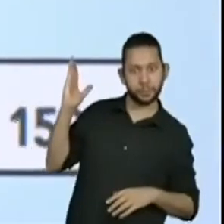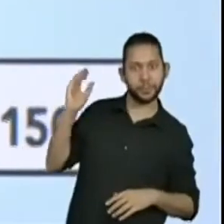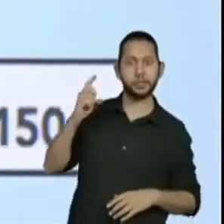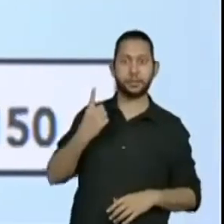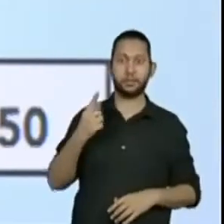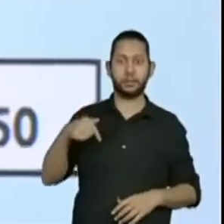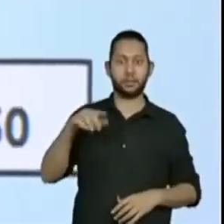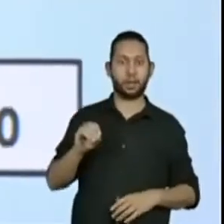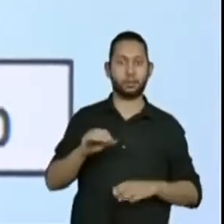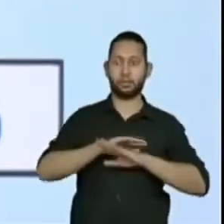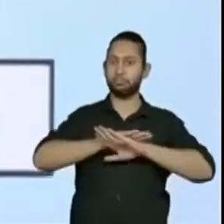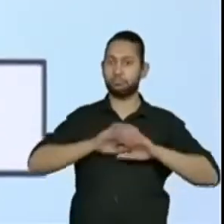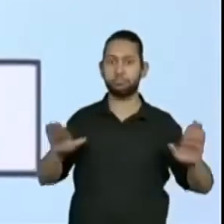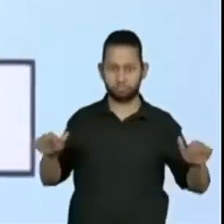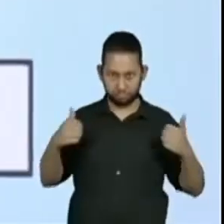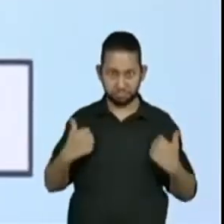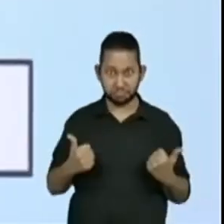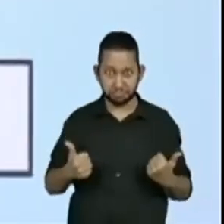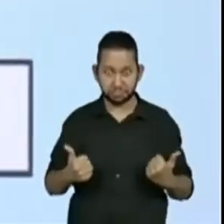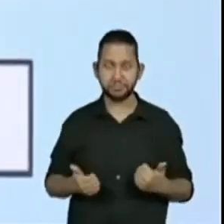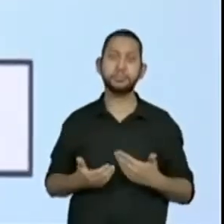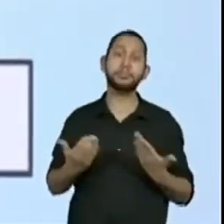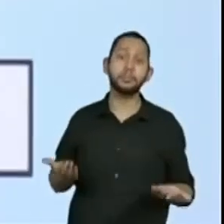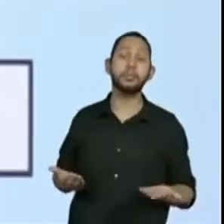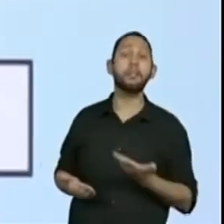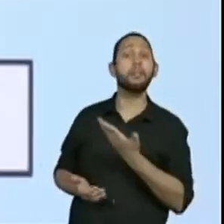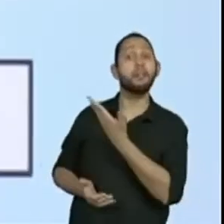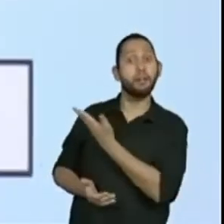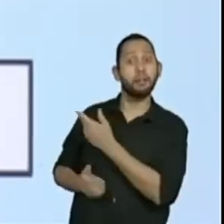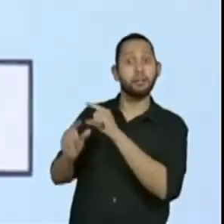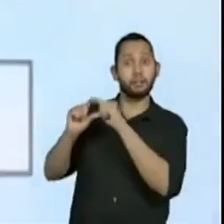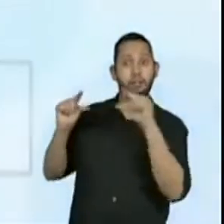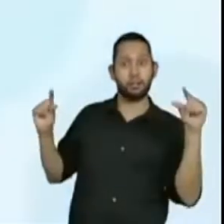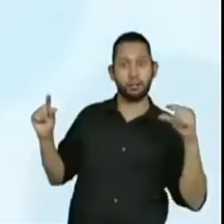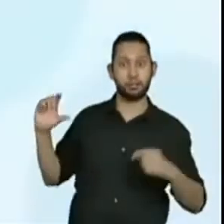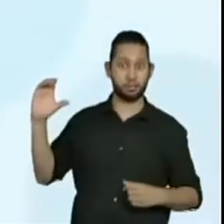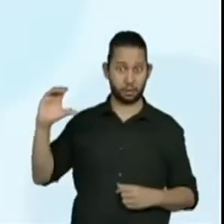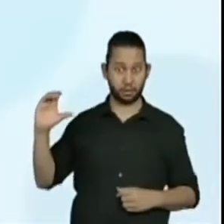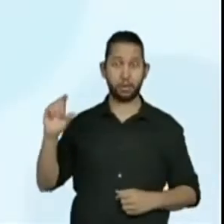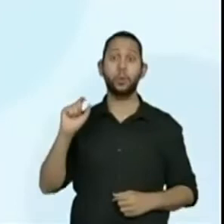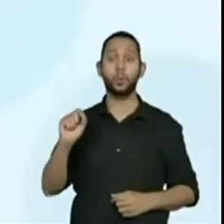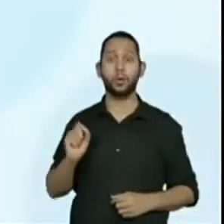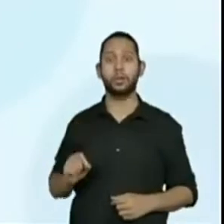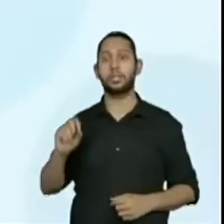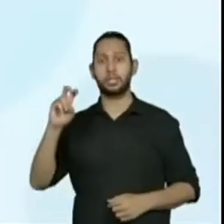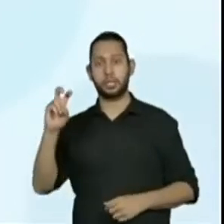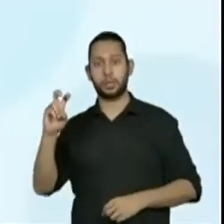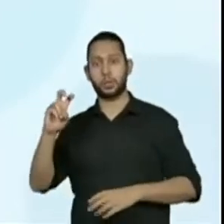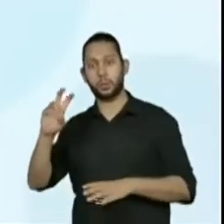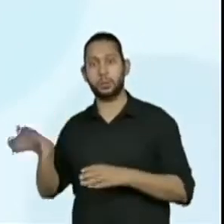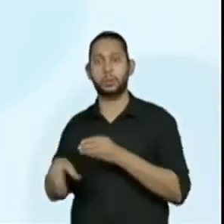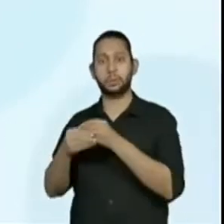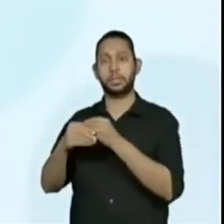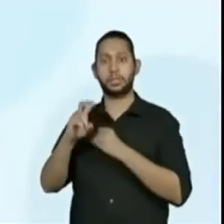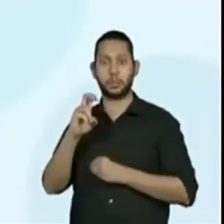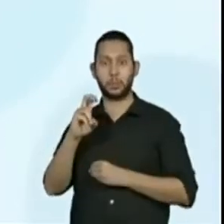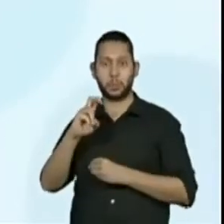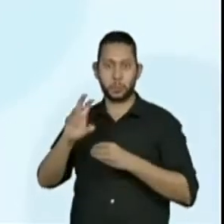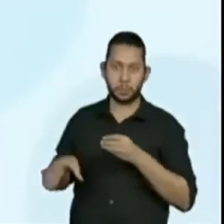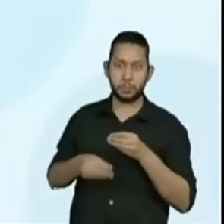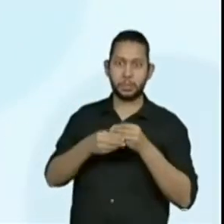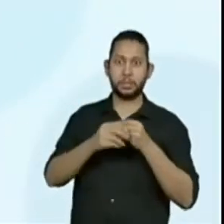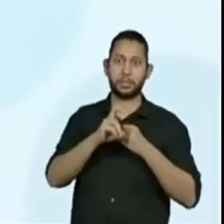E aqui a regularidade está fácil, né? Essa aqui, a sequência, ela é de 5 em 5, ok?